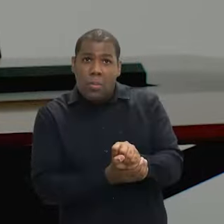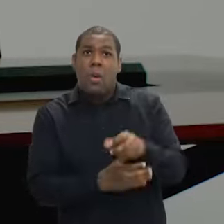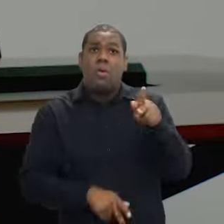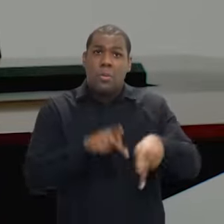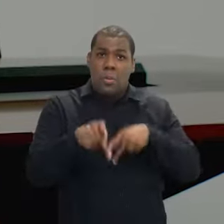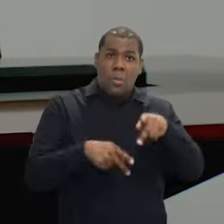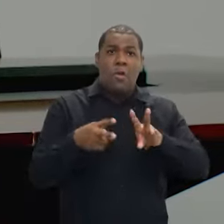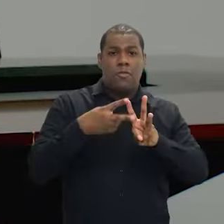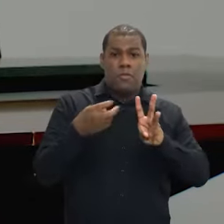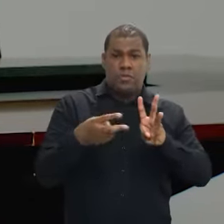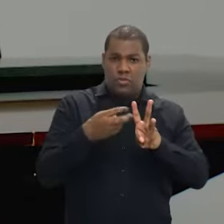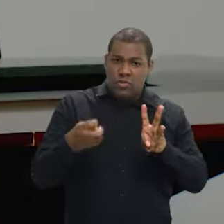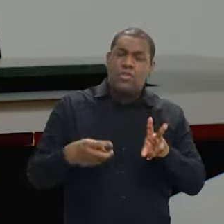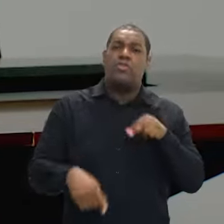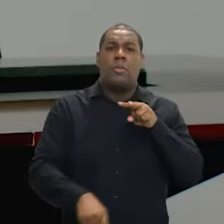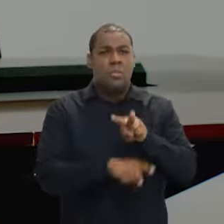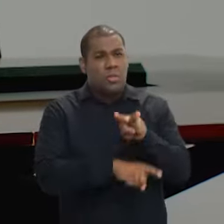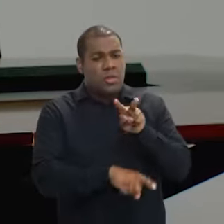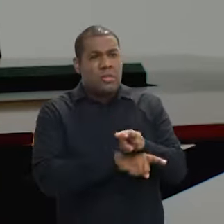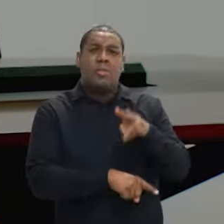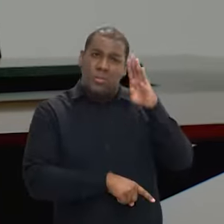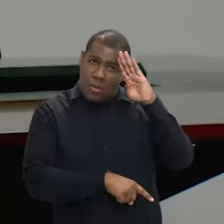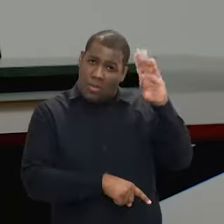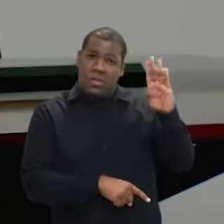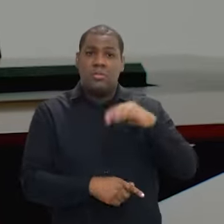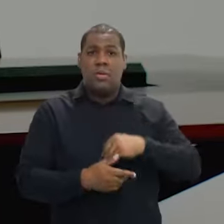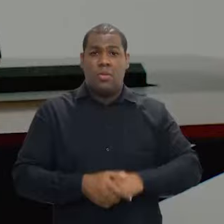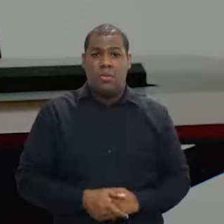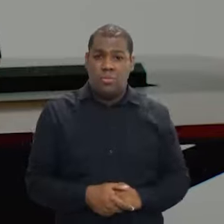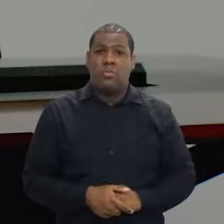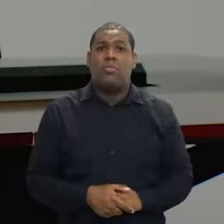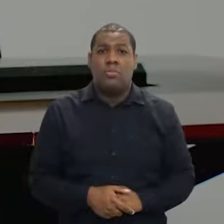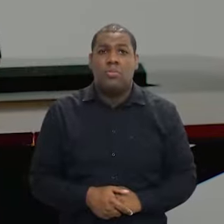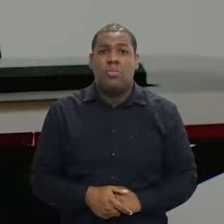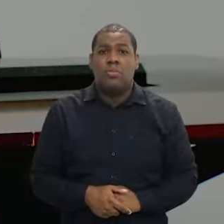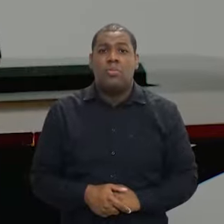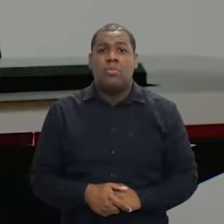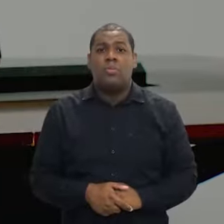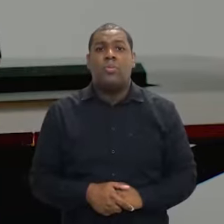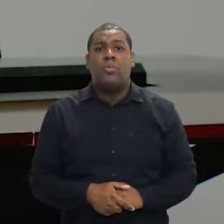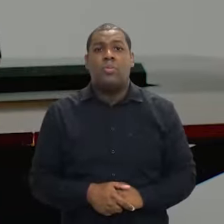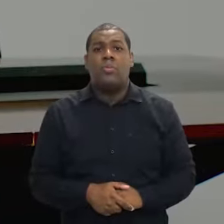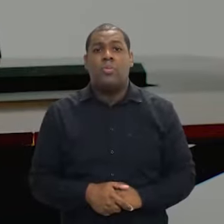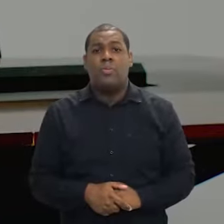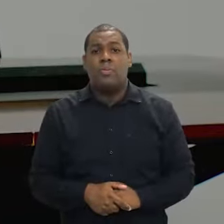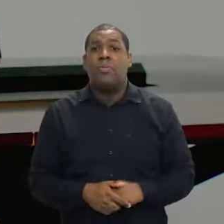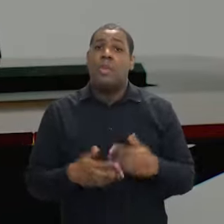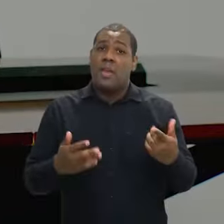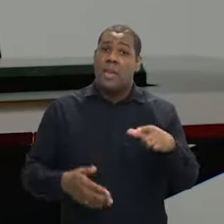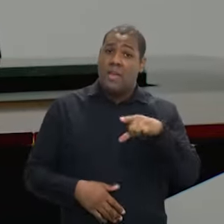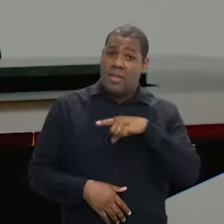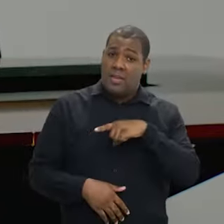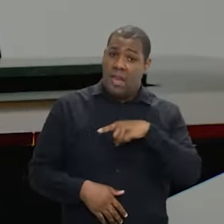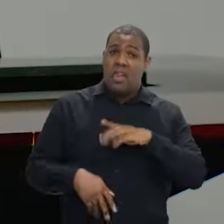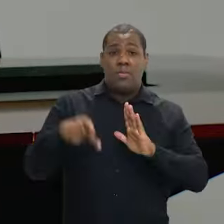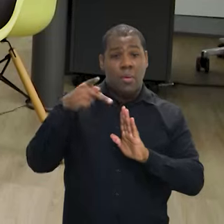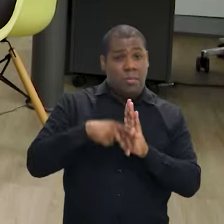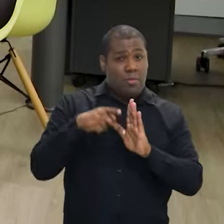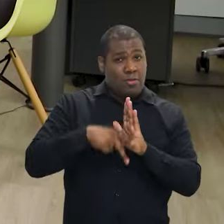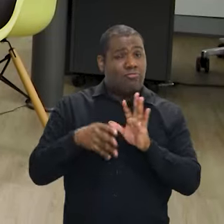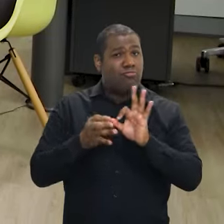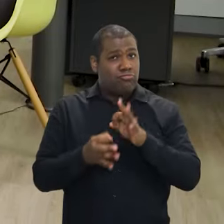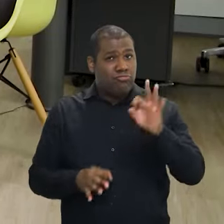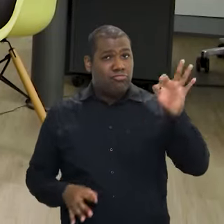pessoas indígenas. Então, é um trabalho de reformulação completa que tem plano de curto, de médio e de longo